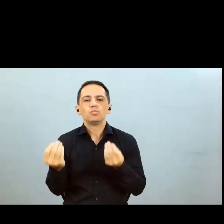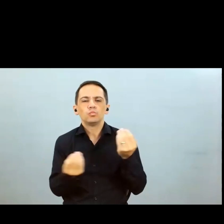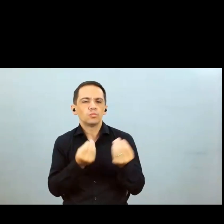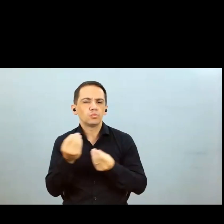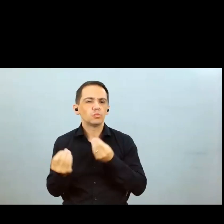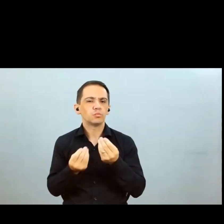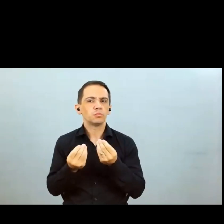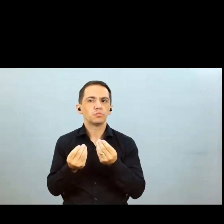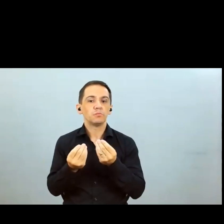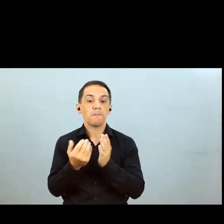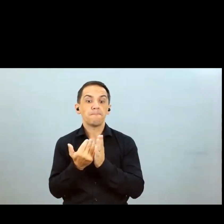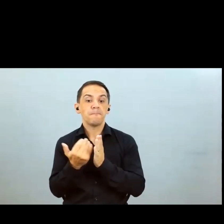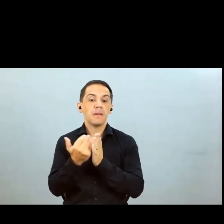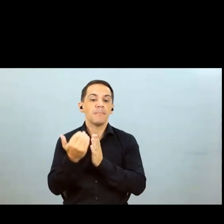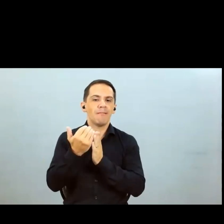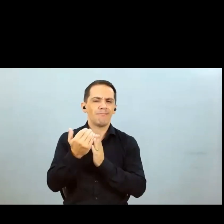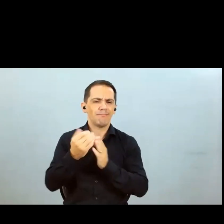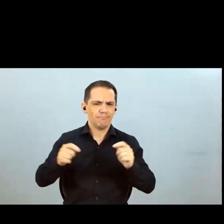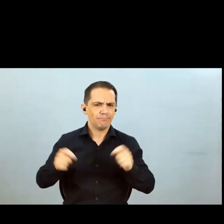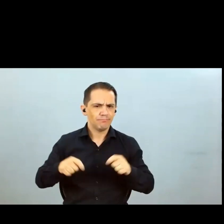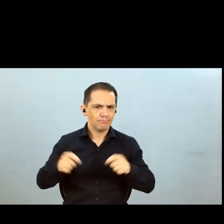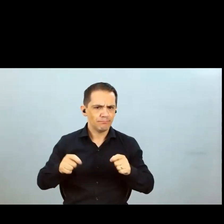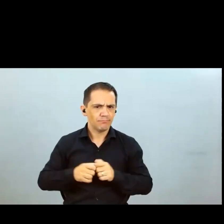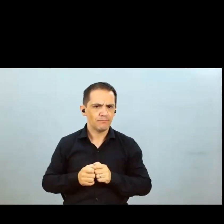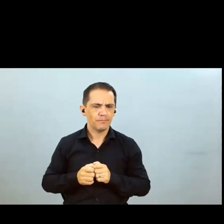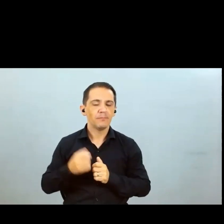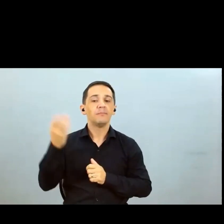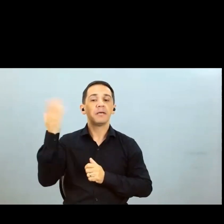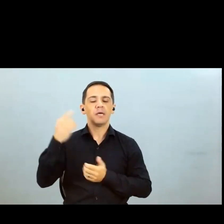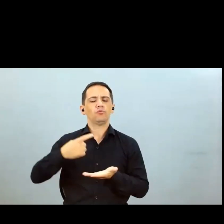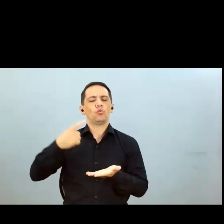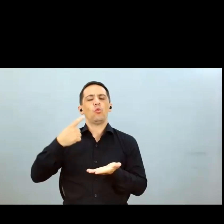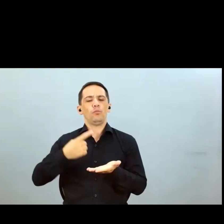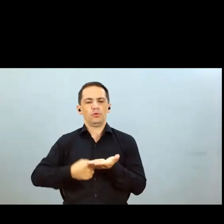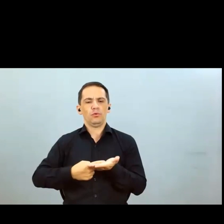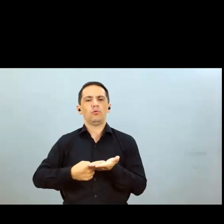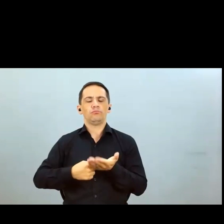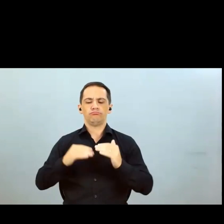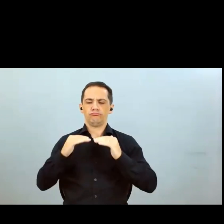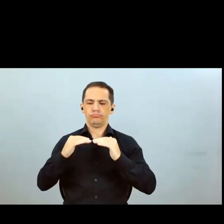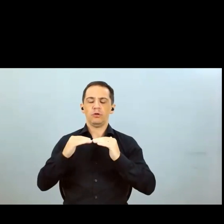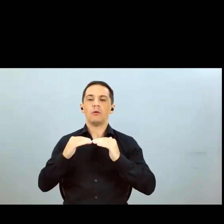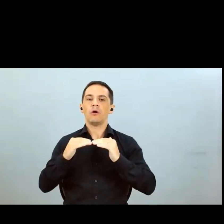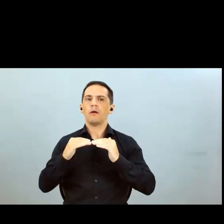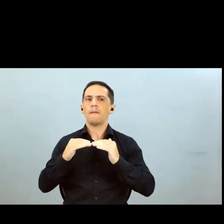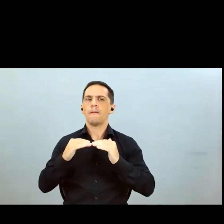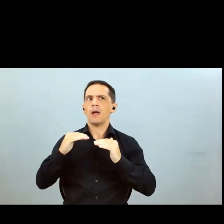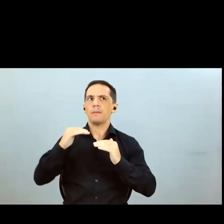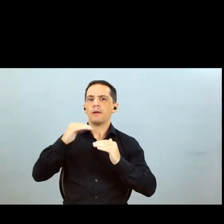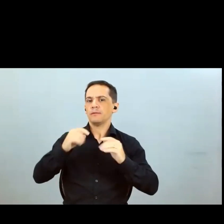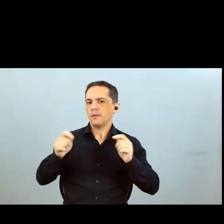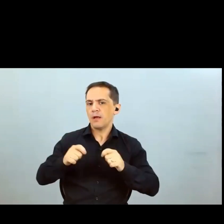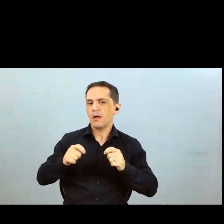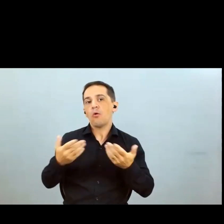para cima nesse número. Então, do que foi orçado inicialmente com o que vocês estão vendo até agora e talvez os principais riscos pela